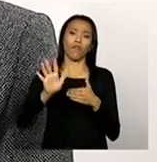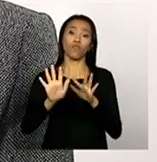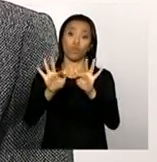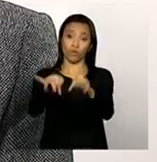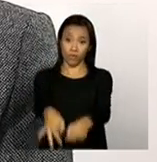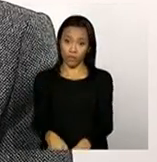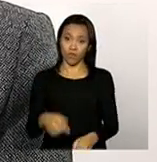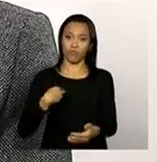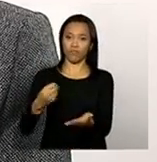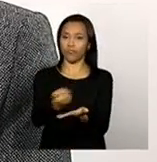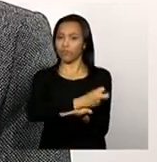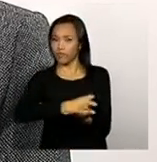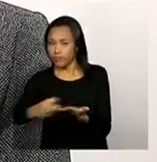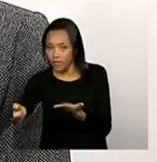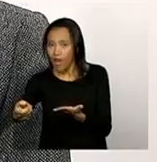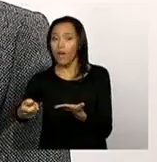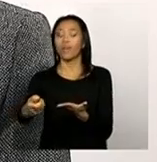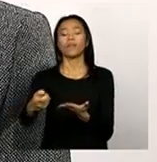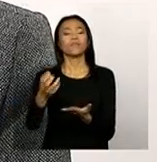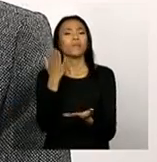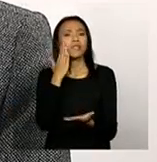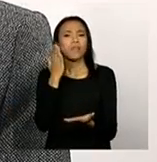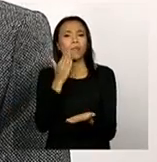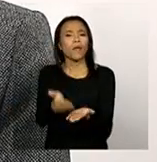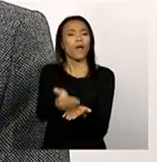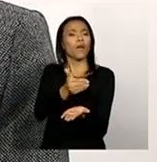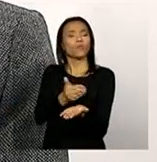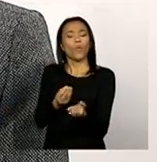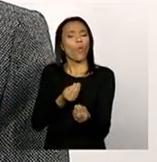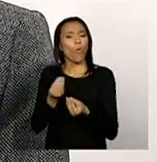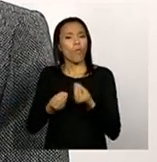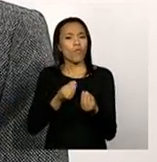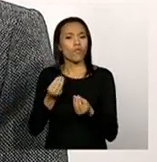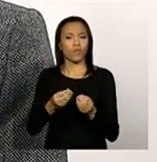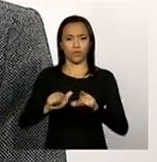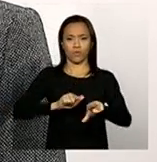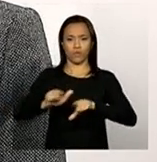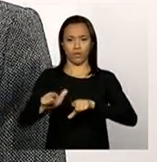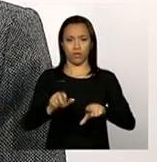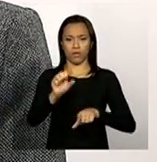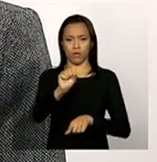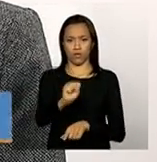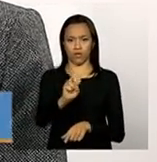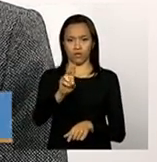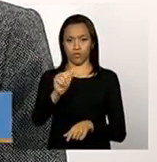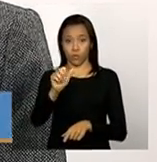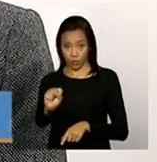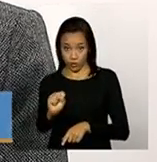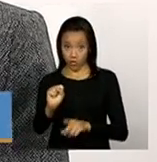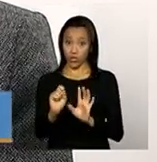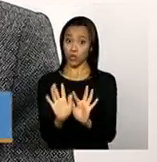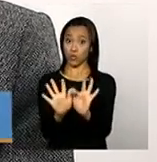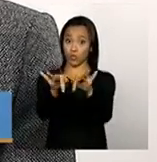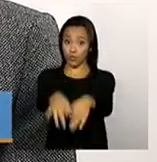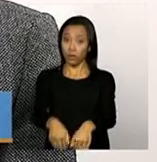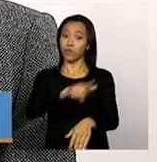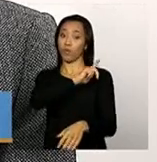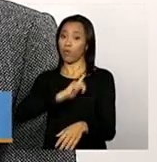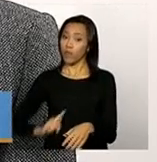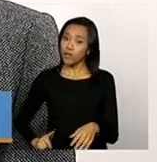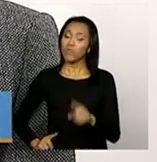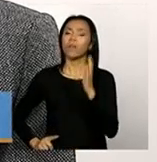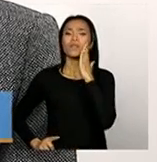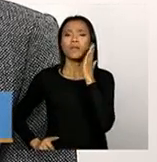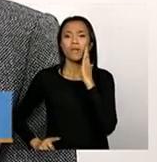mandato, também comparar os dados do Suas no momento que eles estão concluindo o governo e com os